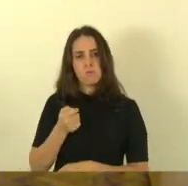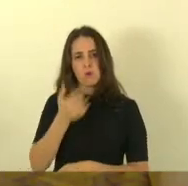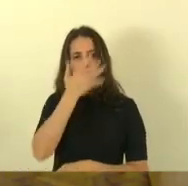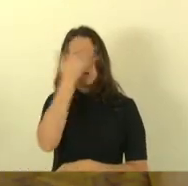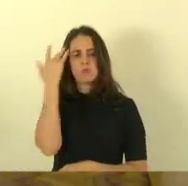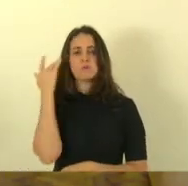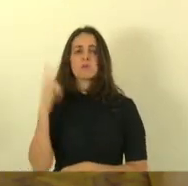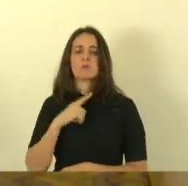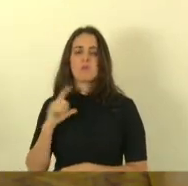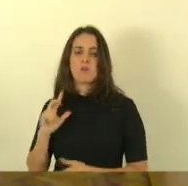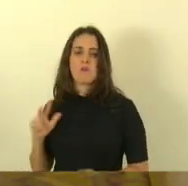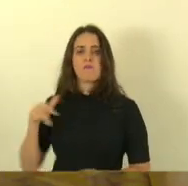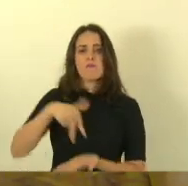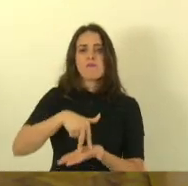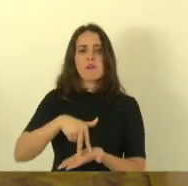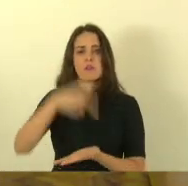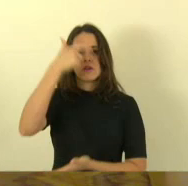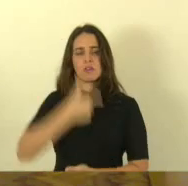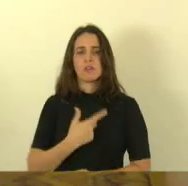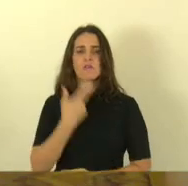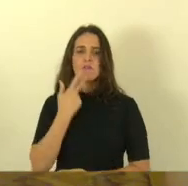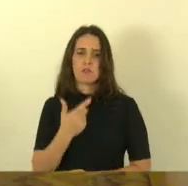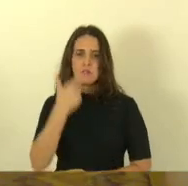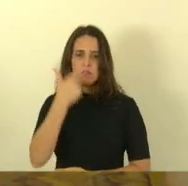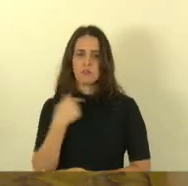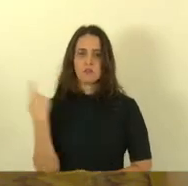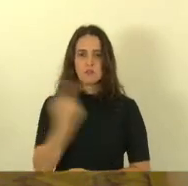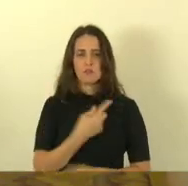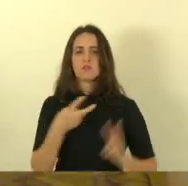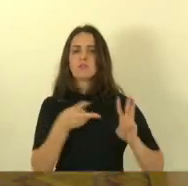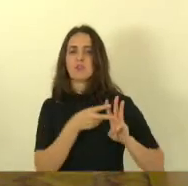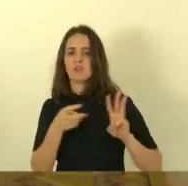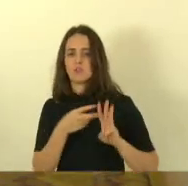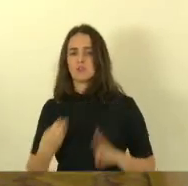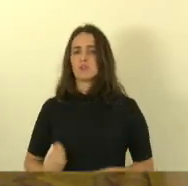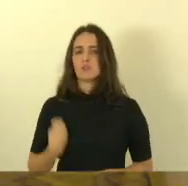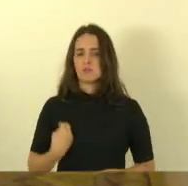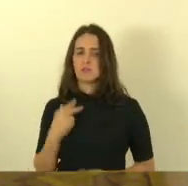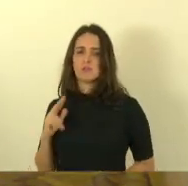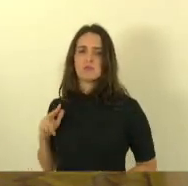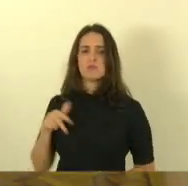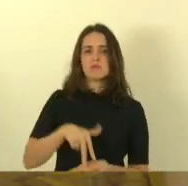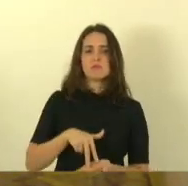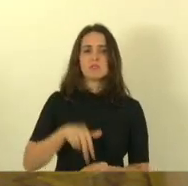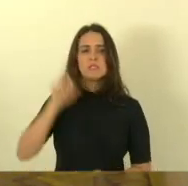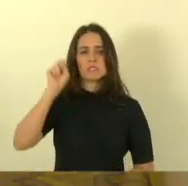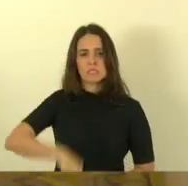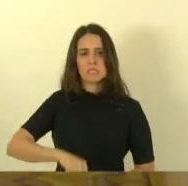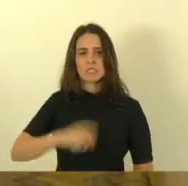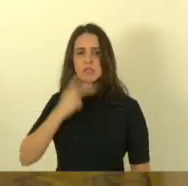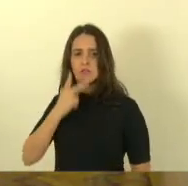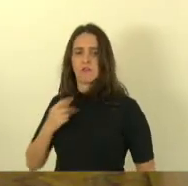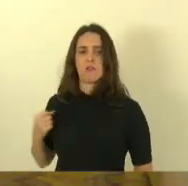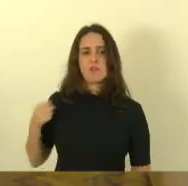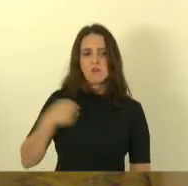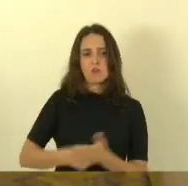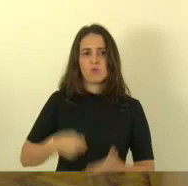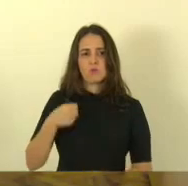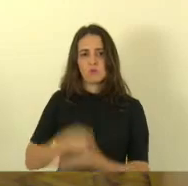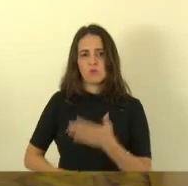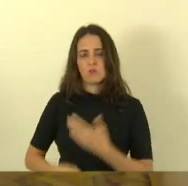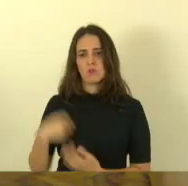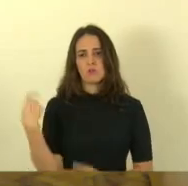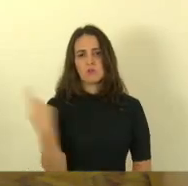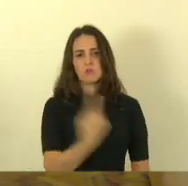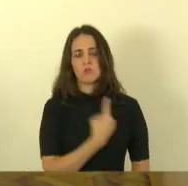tem voz e voto de falar mas nós indígenas estamos aqui sim para lutar pelo nosso direito quero aqui dizer